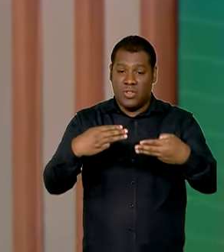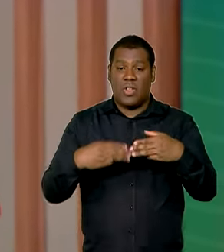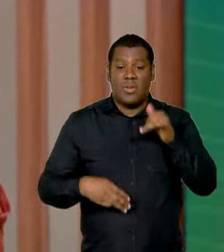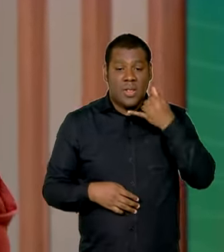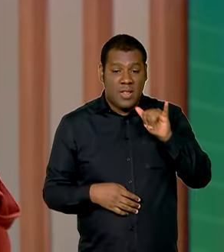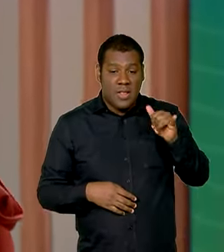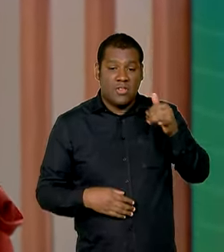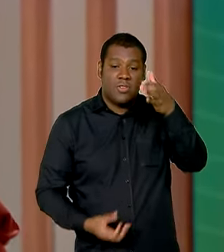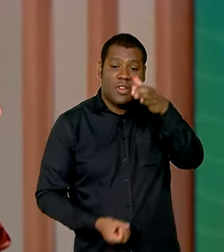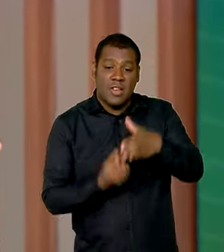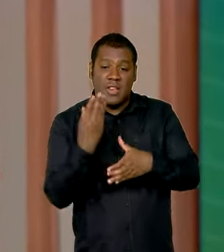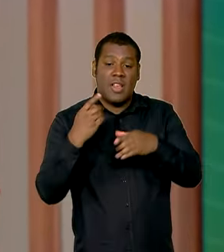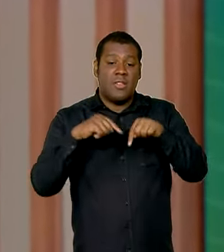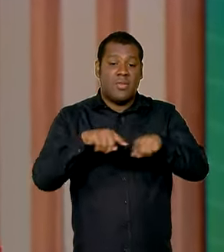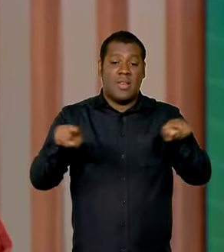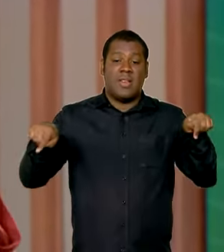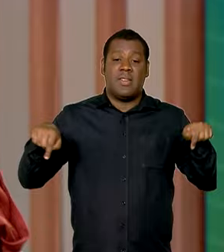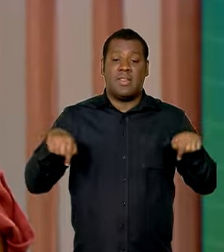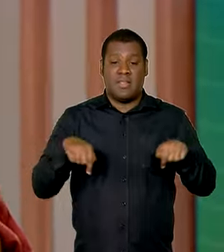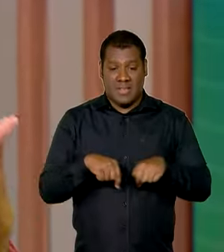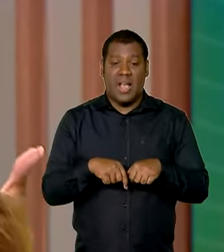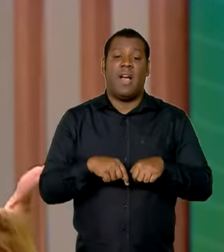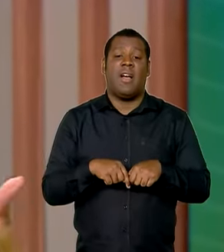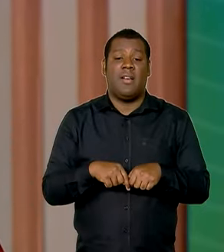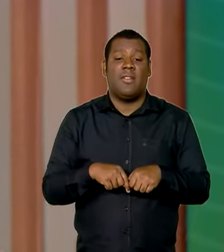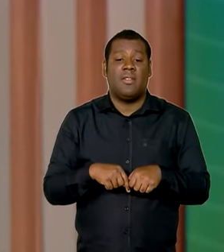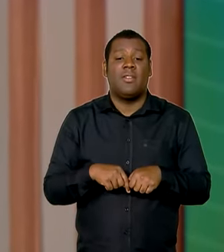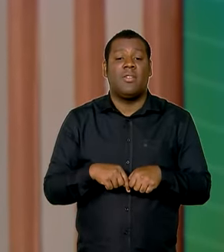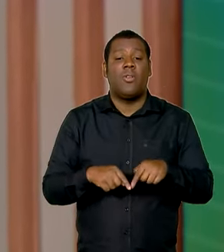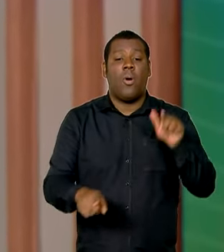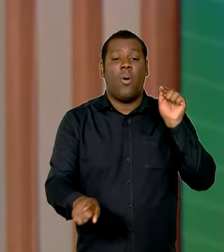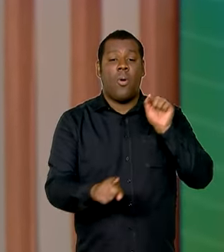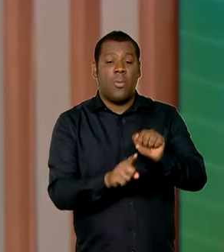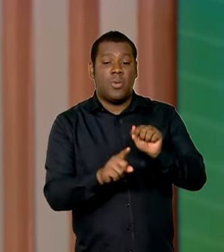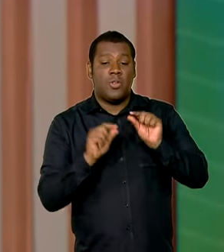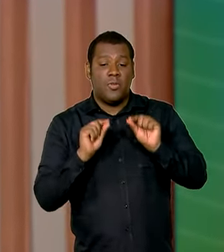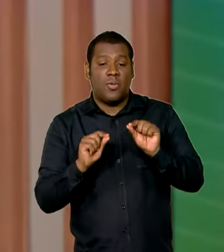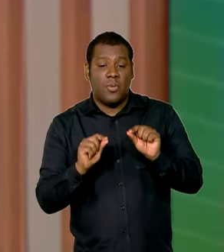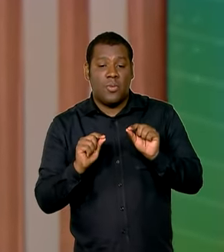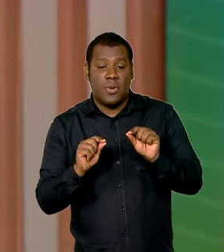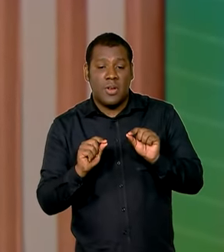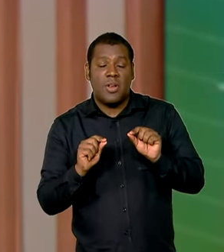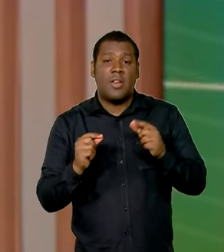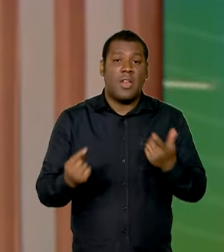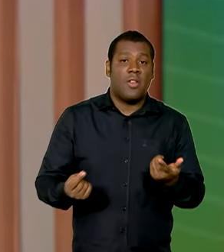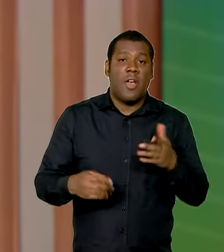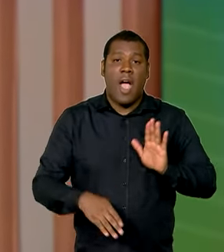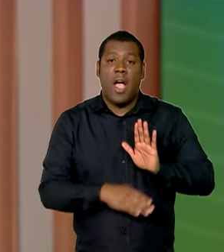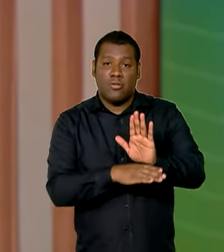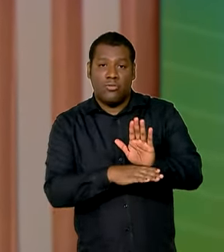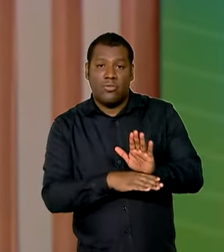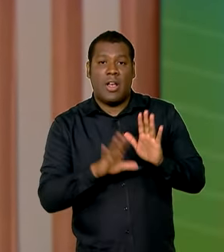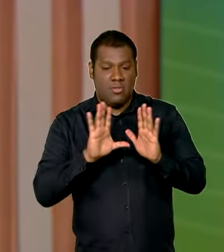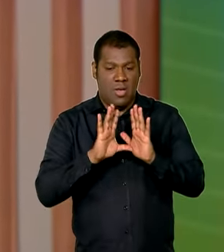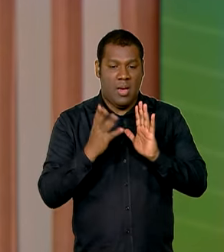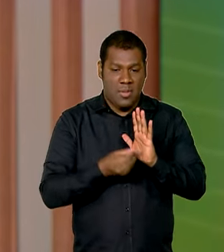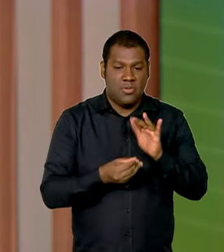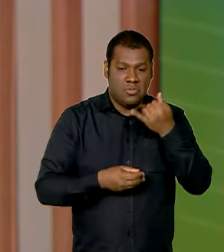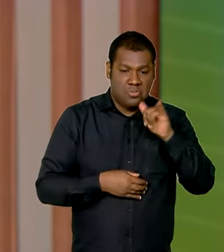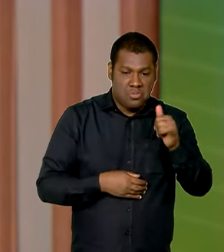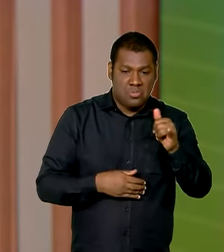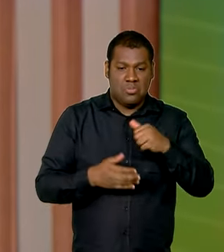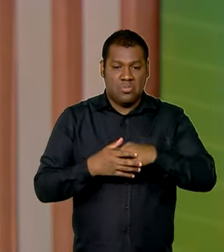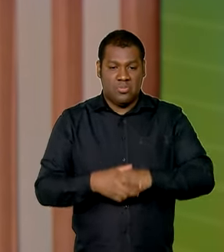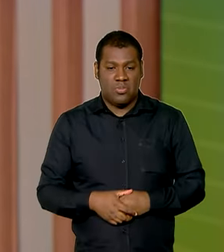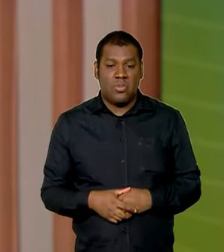Energia vai criar uma sala de situação para apurar as causas da falta de energia no Amazonas equipes do Operador Nacional